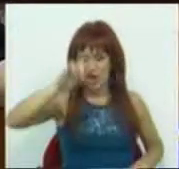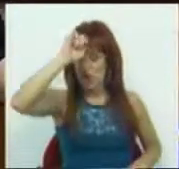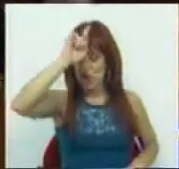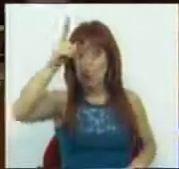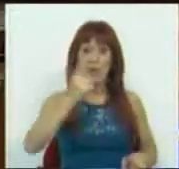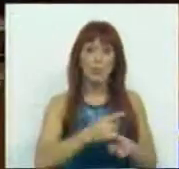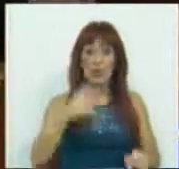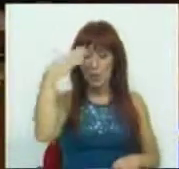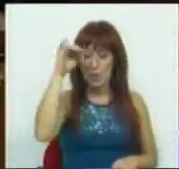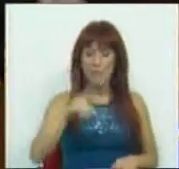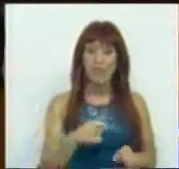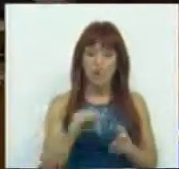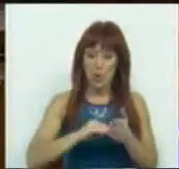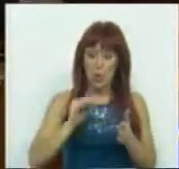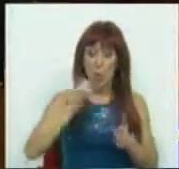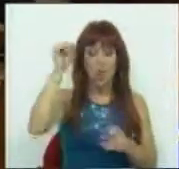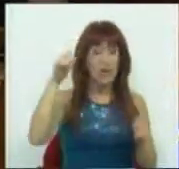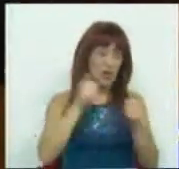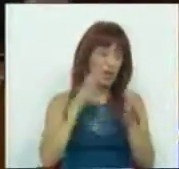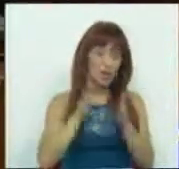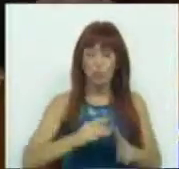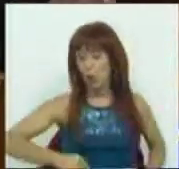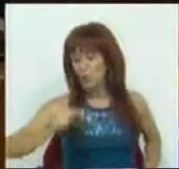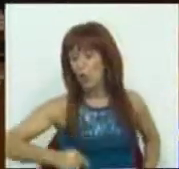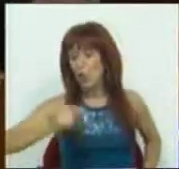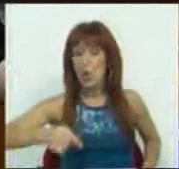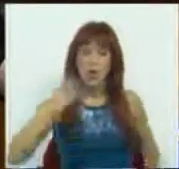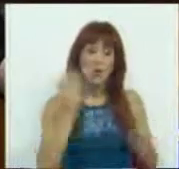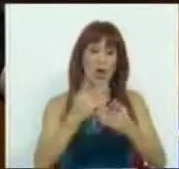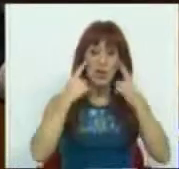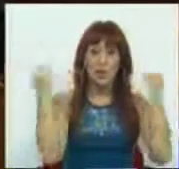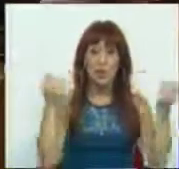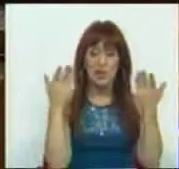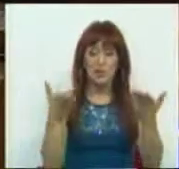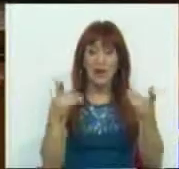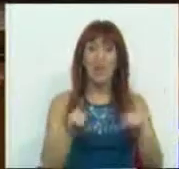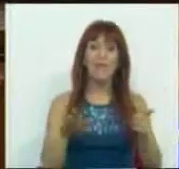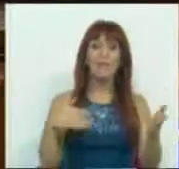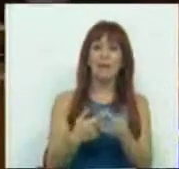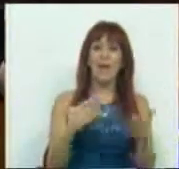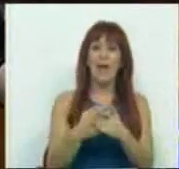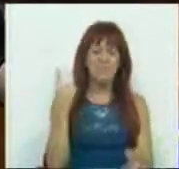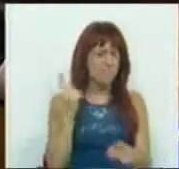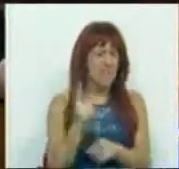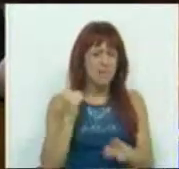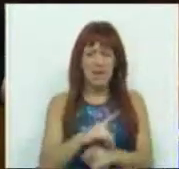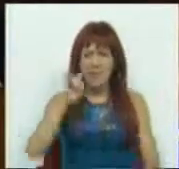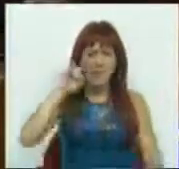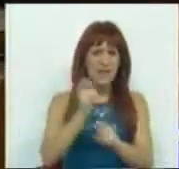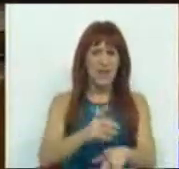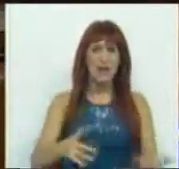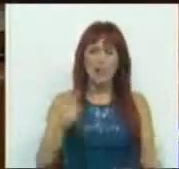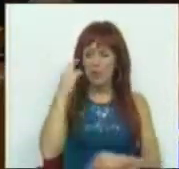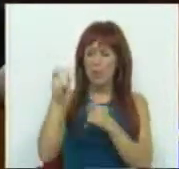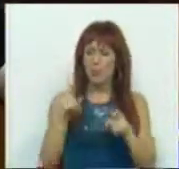Respeito porque os professores contratados estão todos os dias nas escolas públicas sujeitos à mesma exigência,